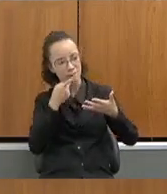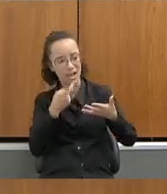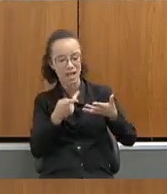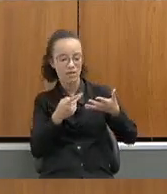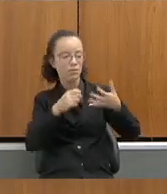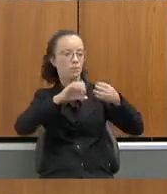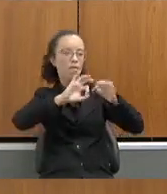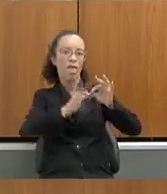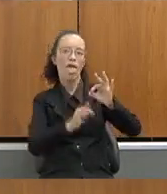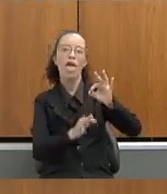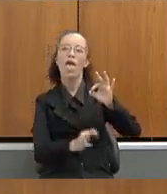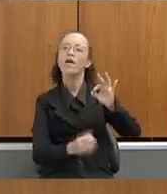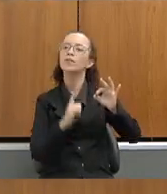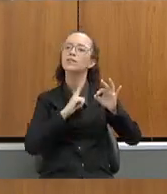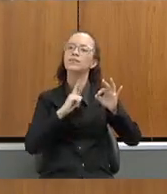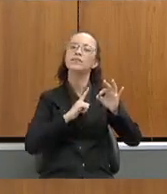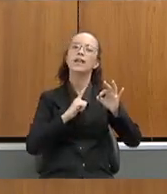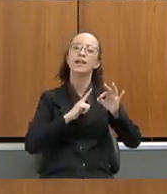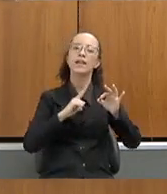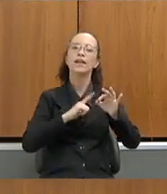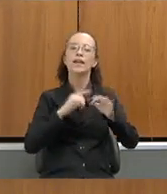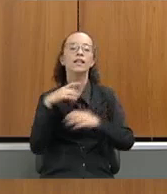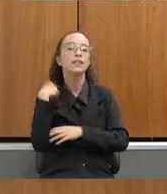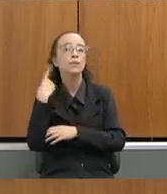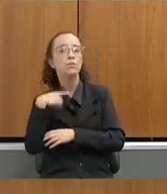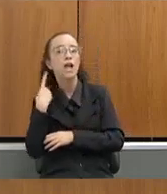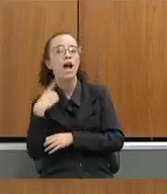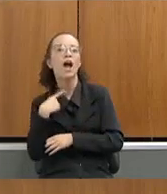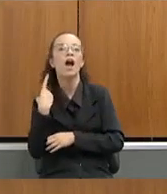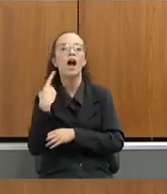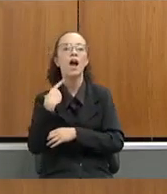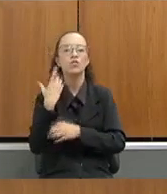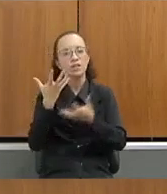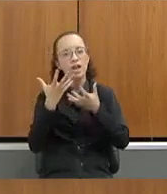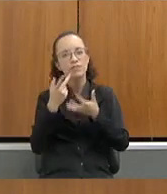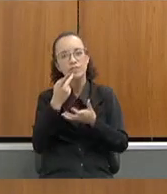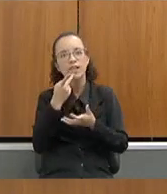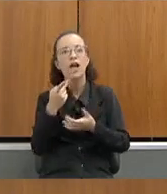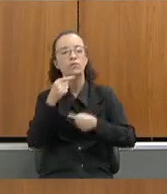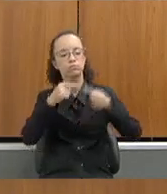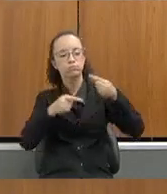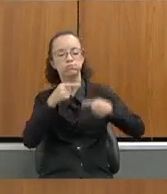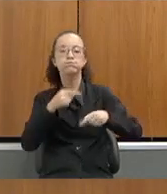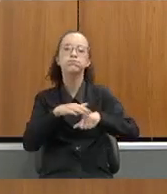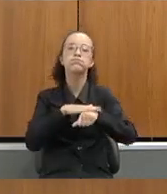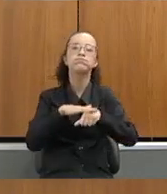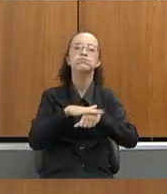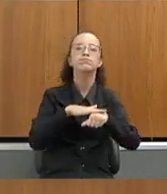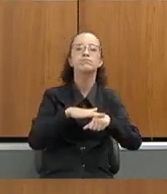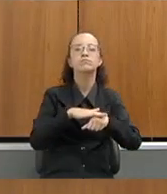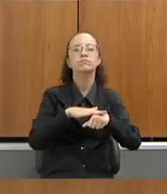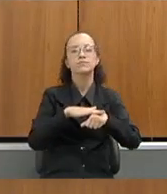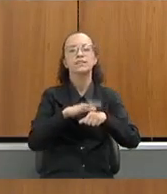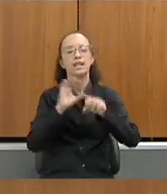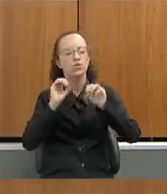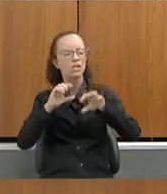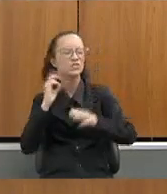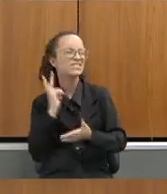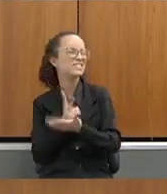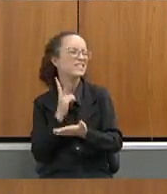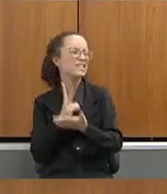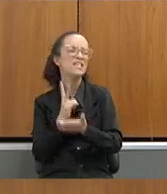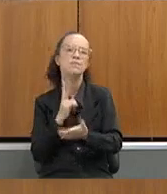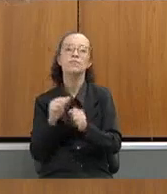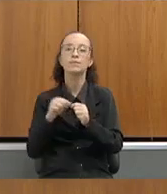enorme, nós estamos aqui com um volume de deputados que nos permite fazer uma discussão um pouquinho mais alongada, na educação a gente sempre faz.